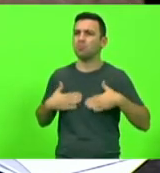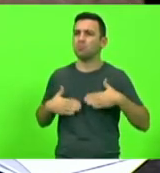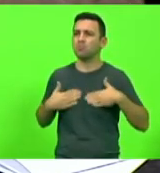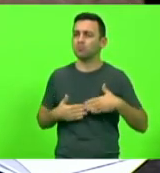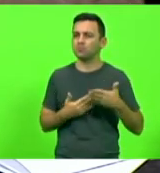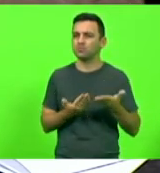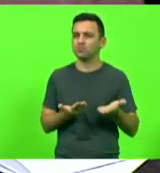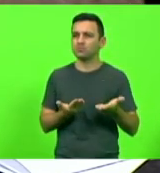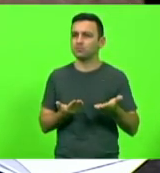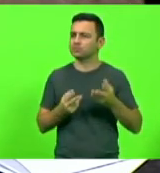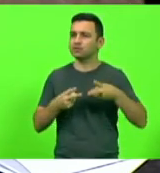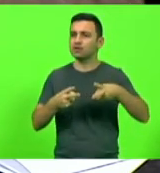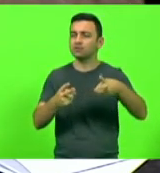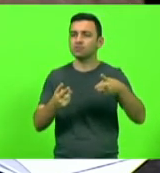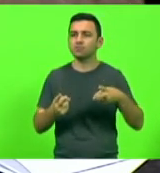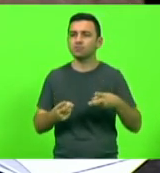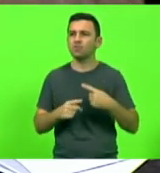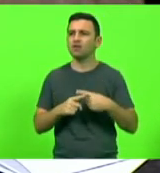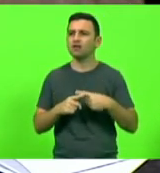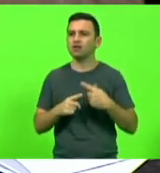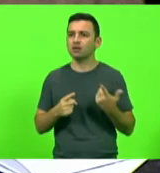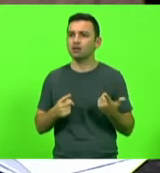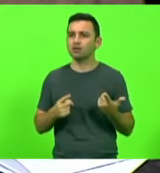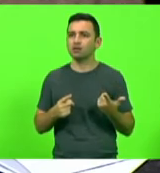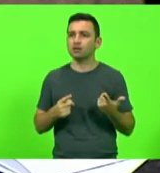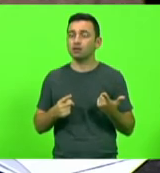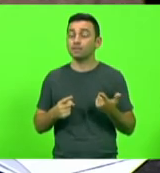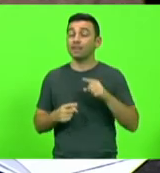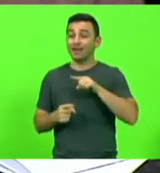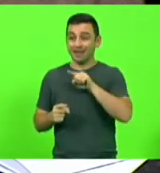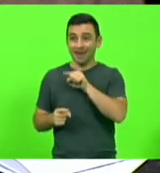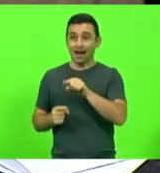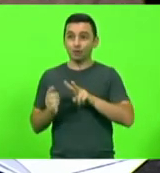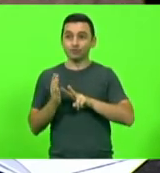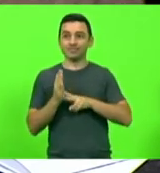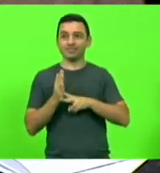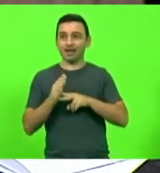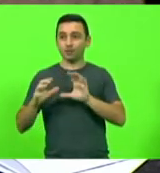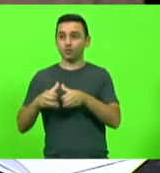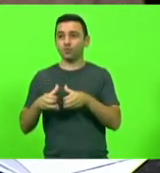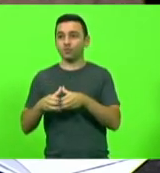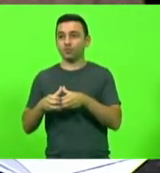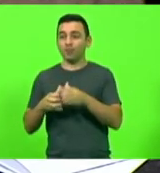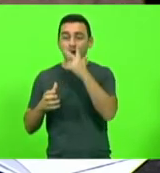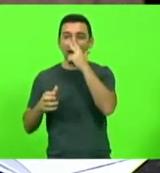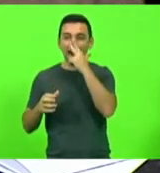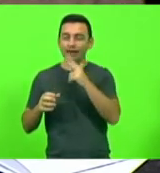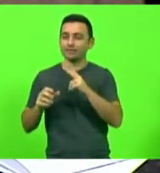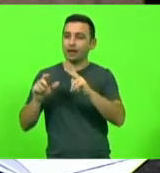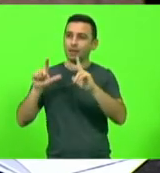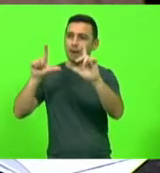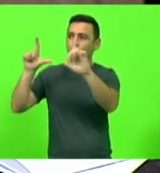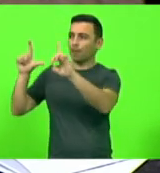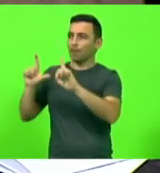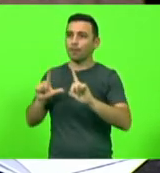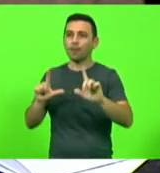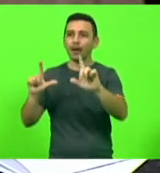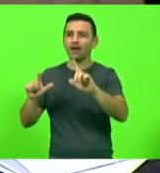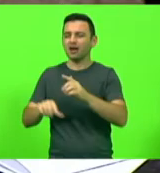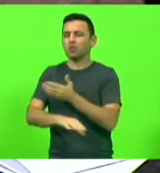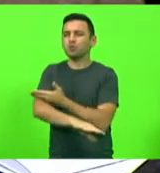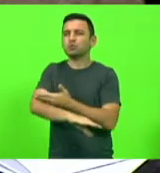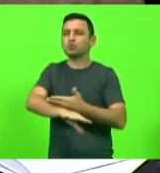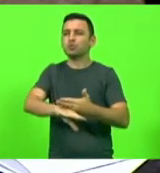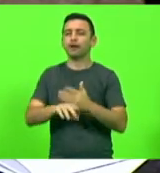forma rotineira. O sindicato, lá na sua parede, já deve ter toda a rotina de fazer greve em Florianópolis. Declara